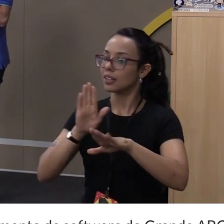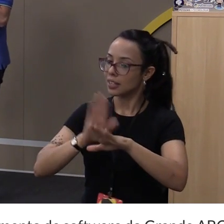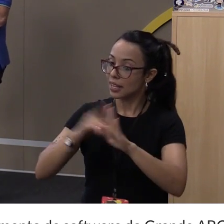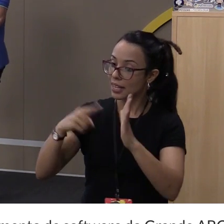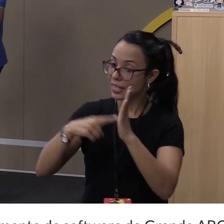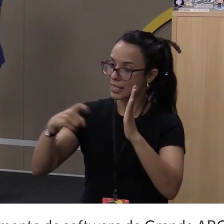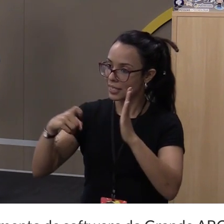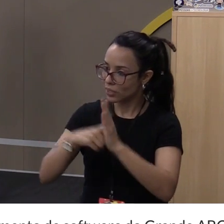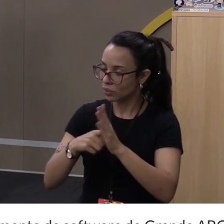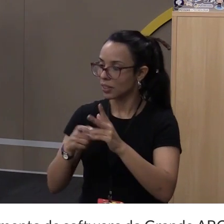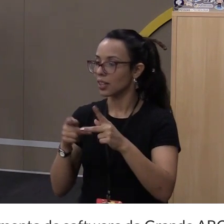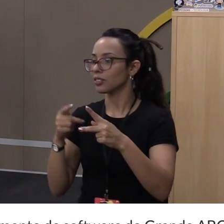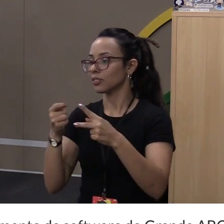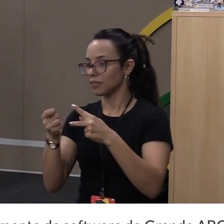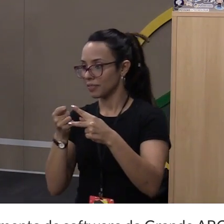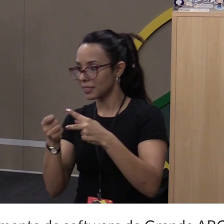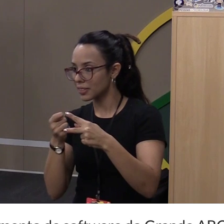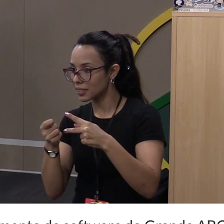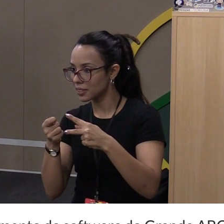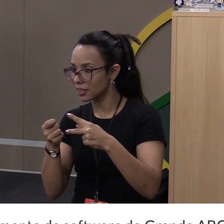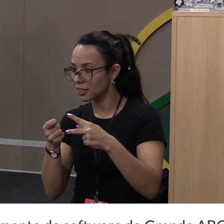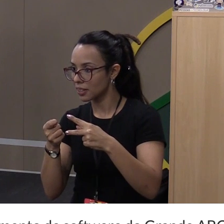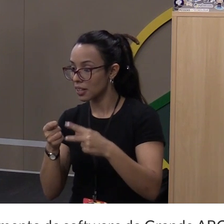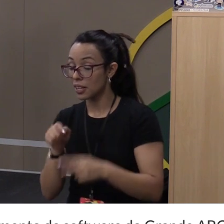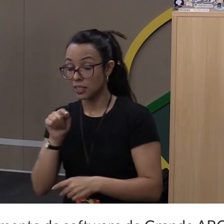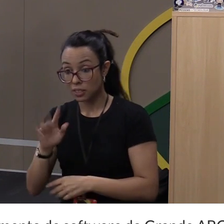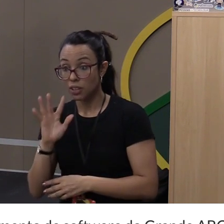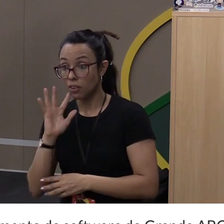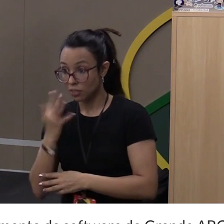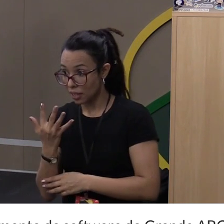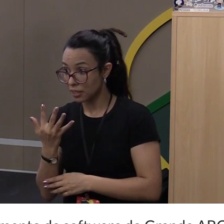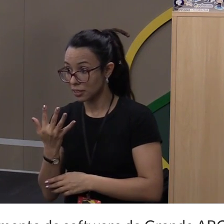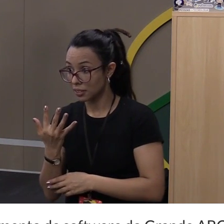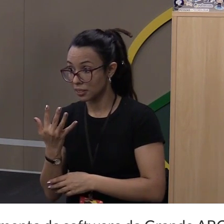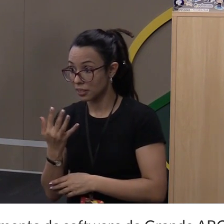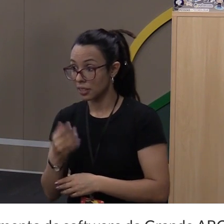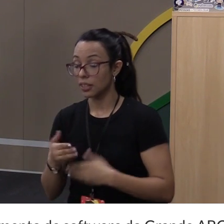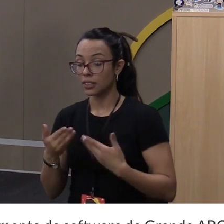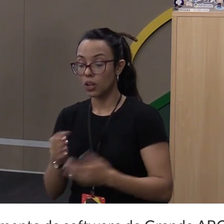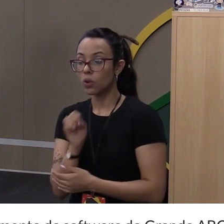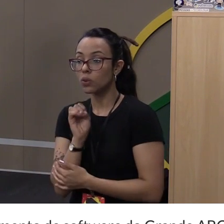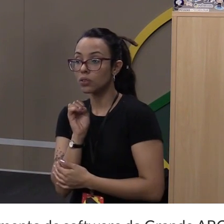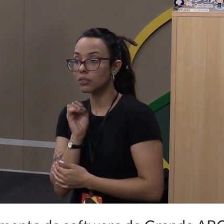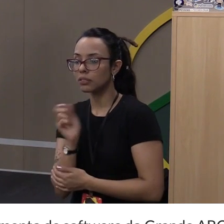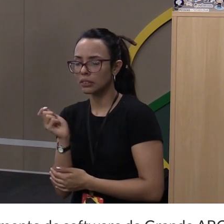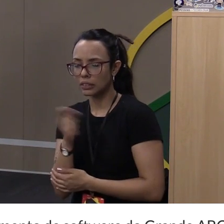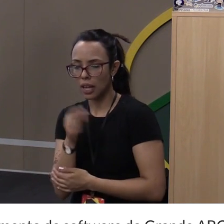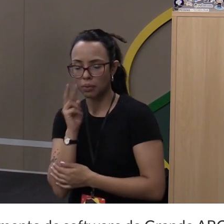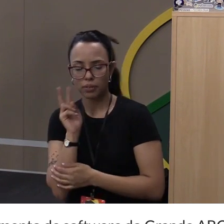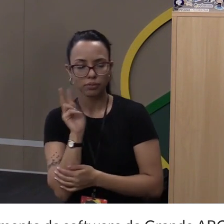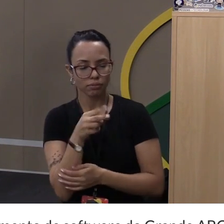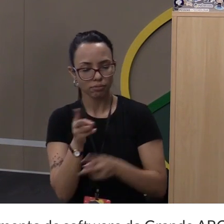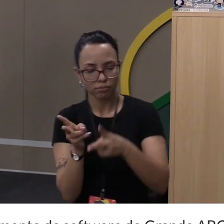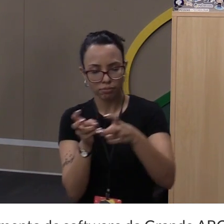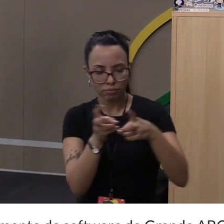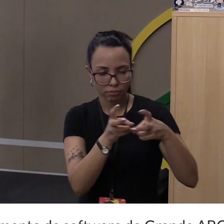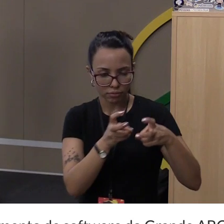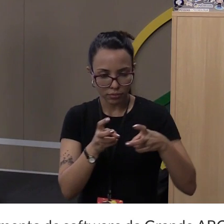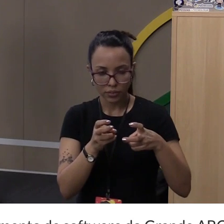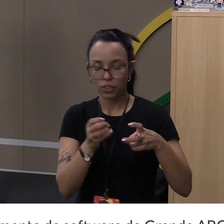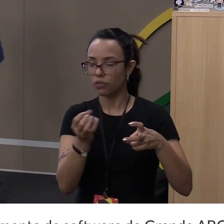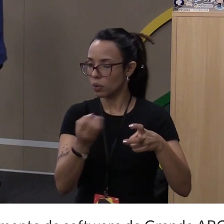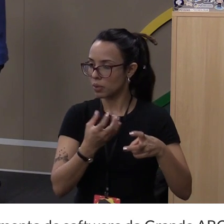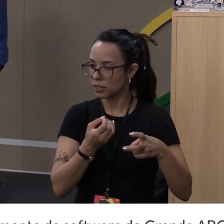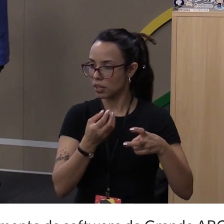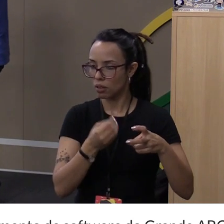Isso acontece bastante. Então, você pode parciar o conteúdo da página e pegar essas informações brutas, antes de elas serem colocadas na